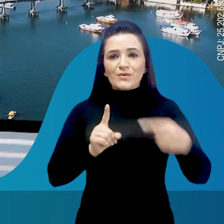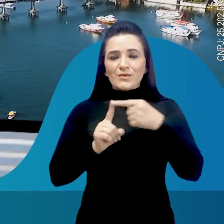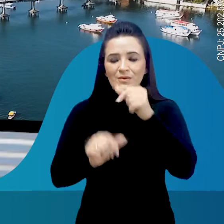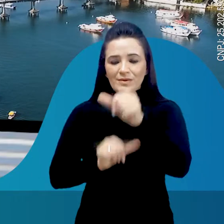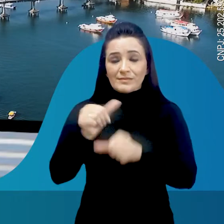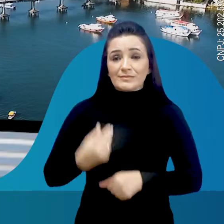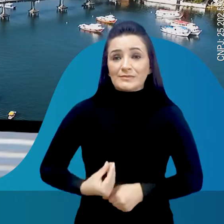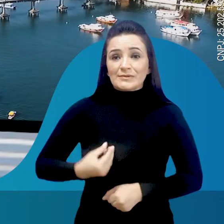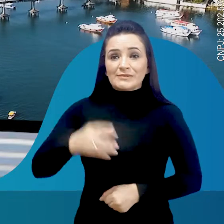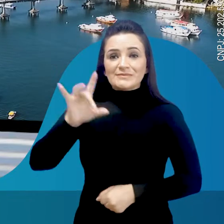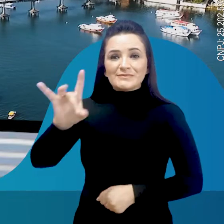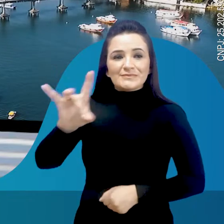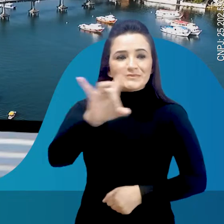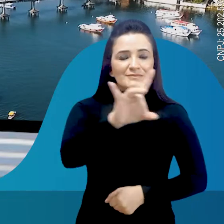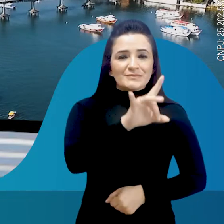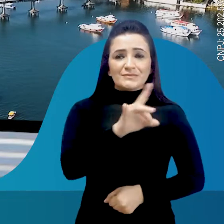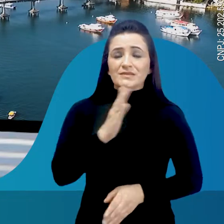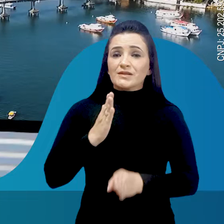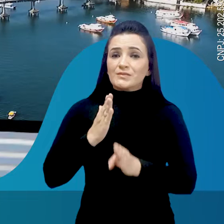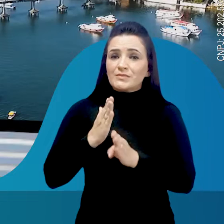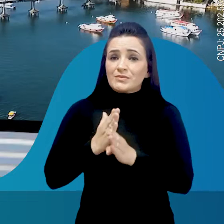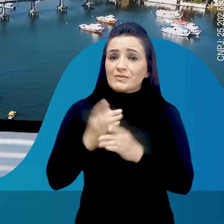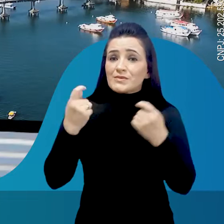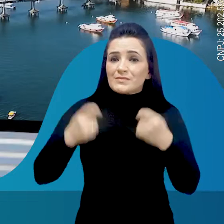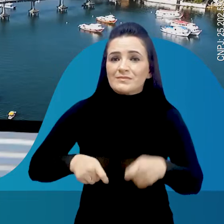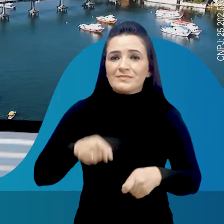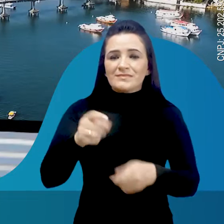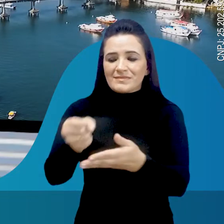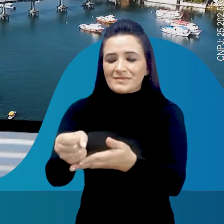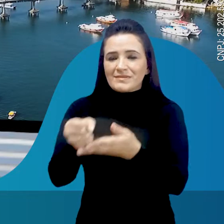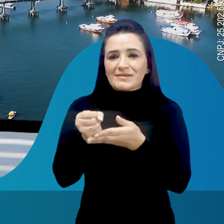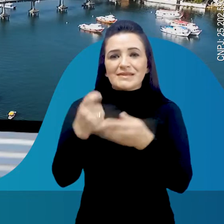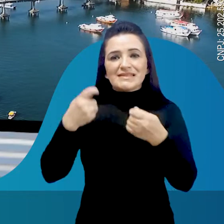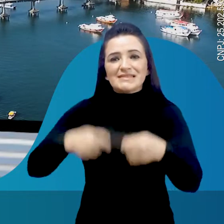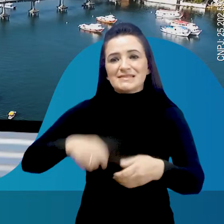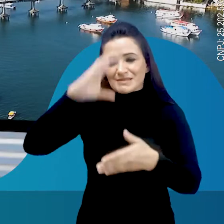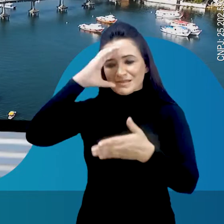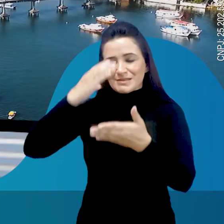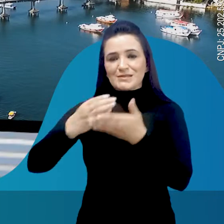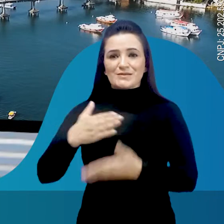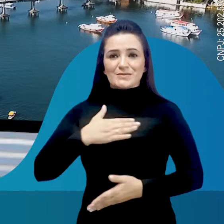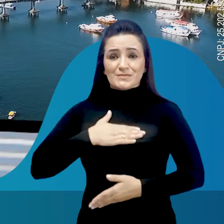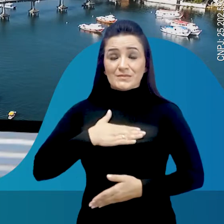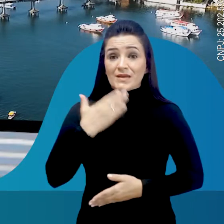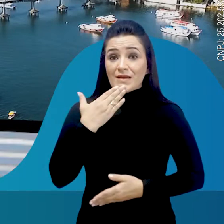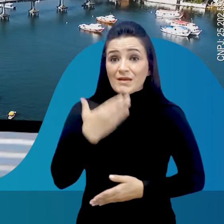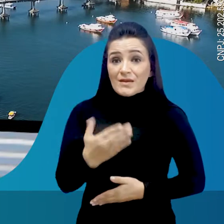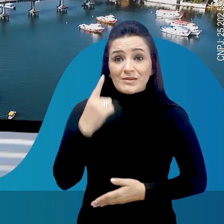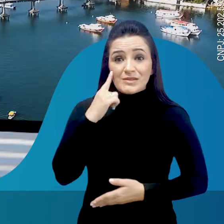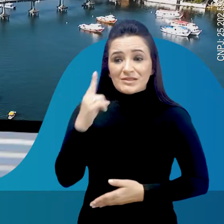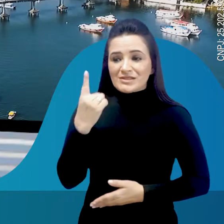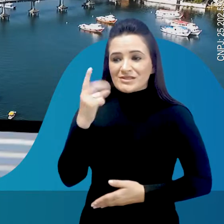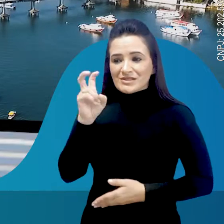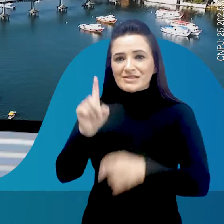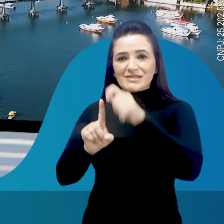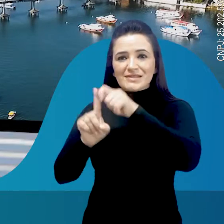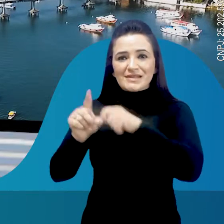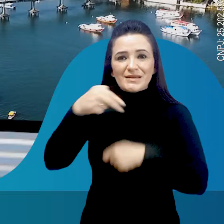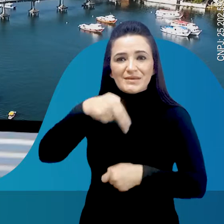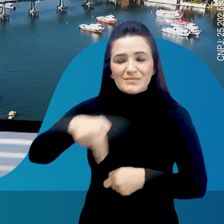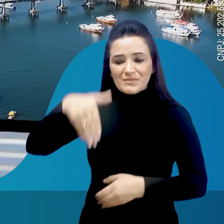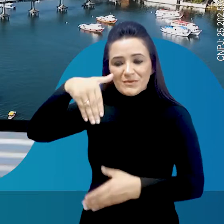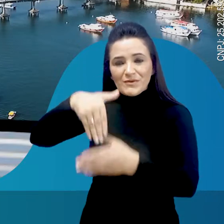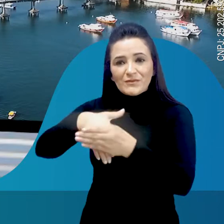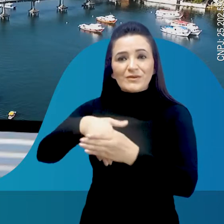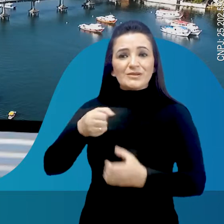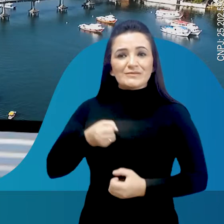vida das pessoas. Pra isso, precisamos do seu apoio e da sua confiança. No dia 15 de novembro, vote